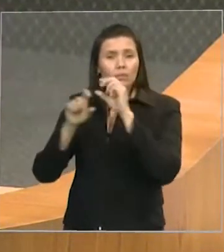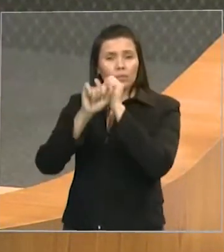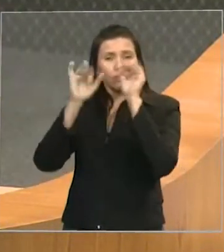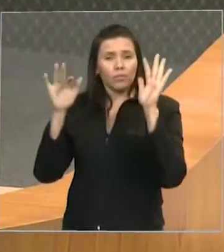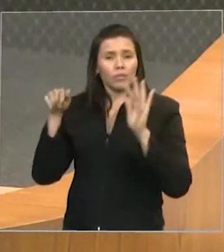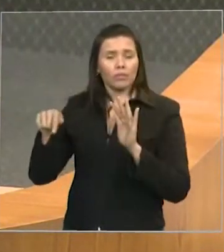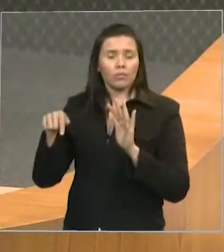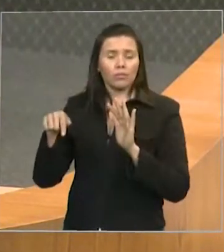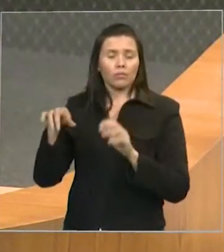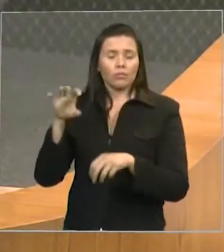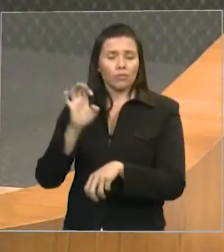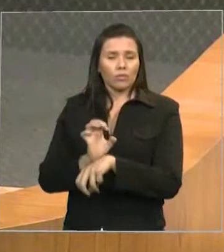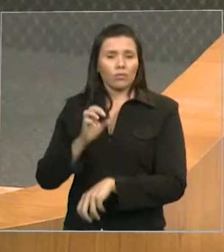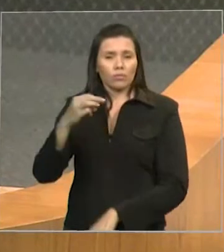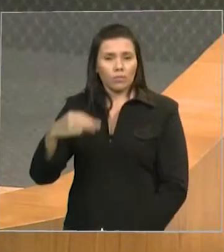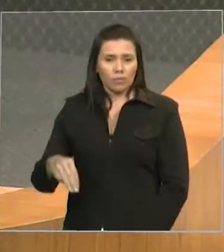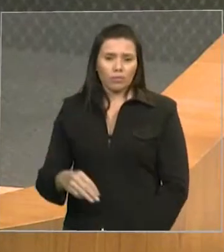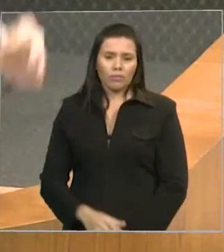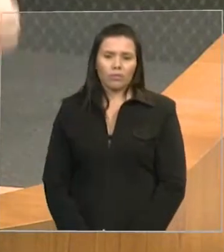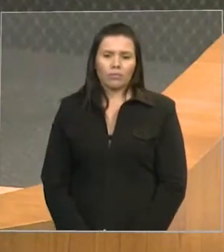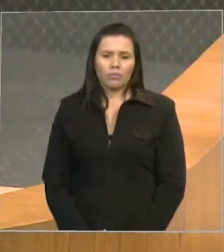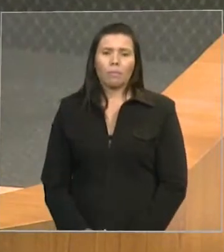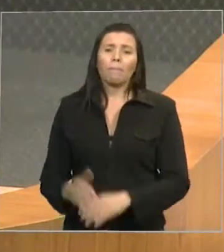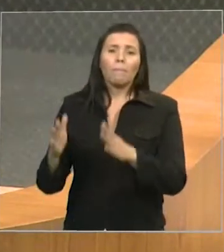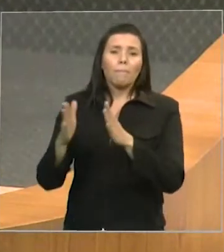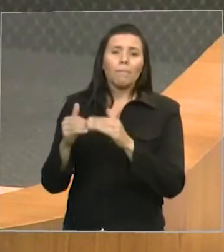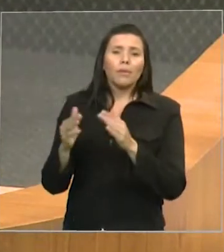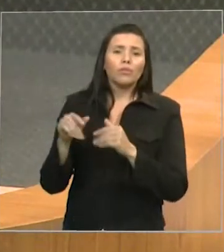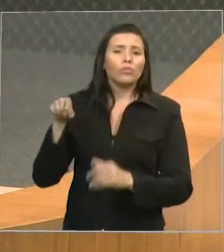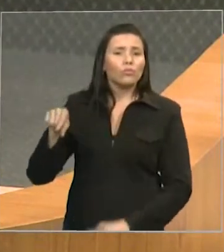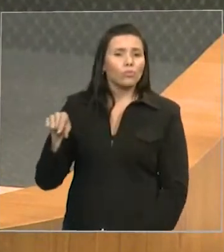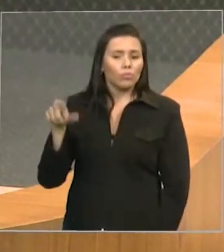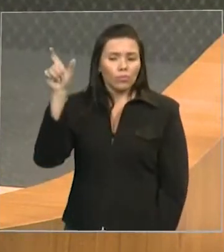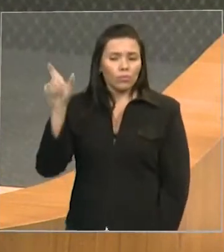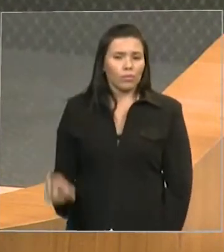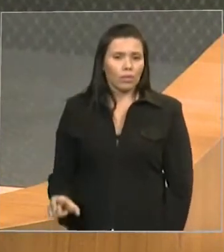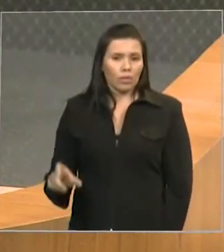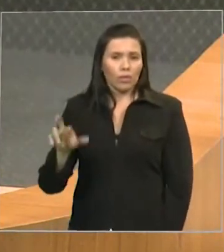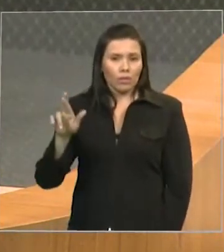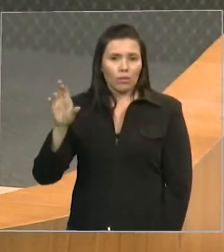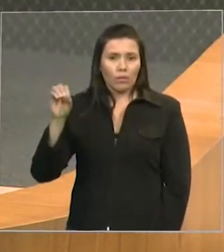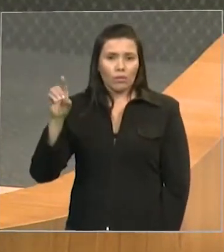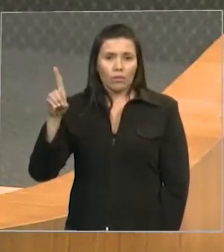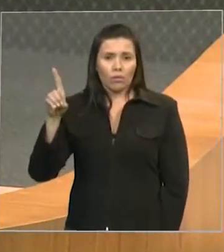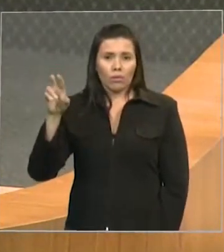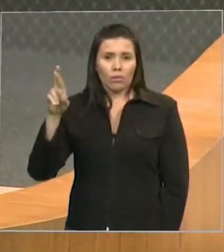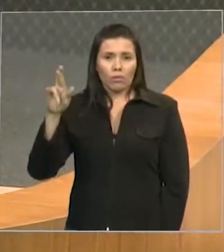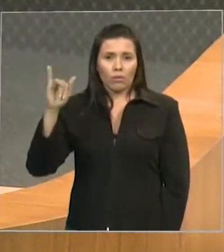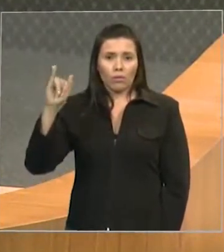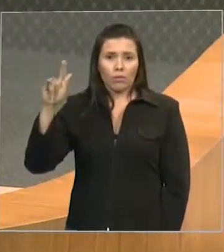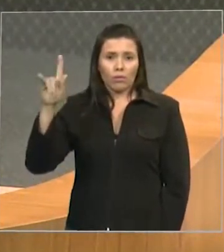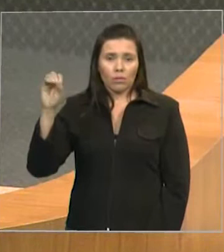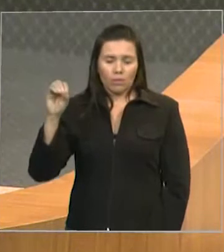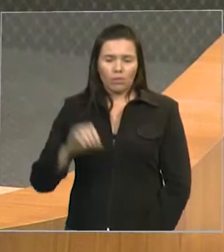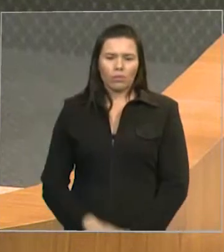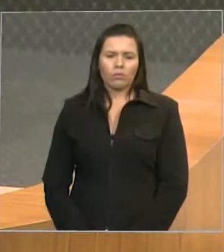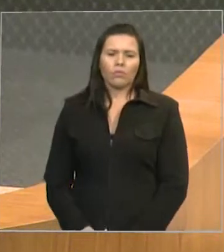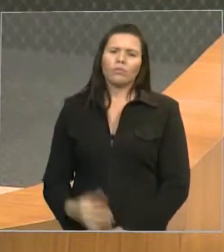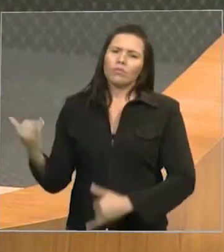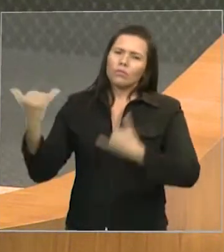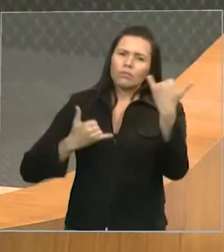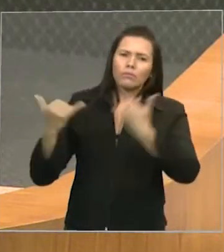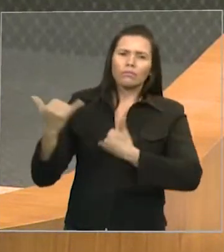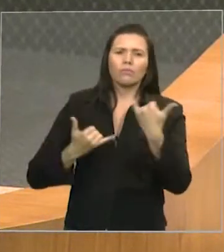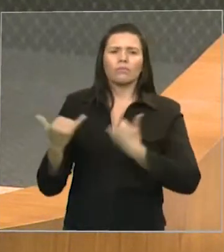solicitando dele informações sobre o governo do Estado,